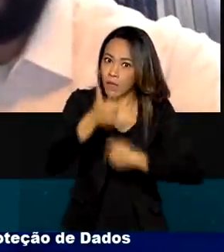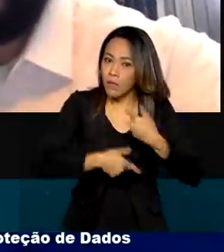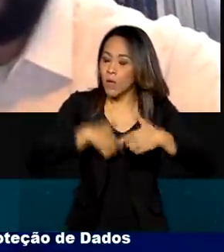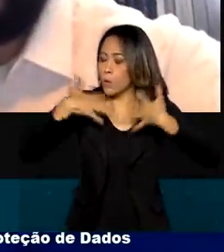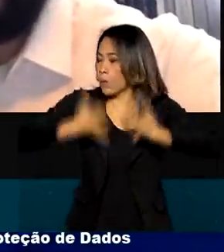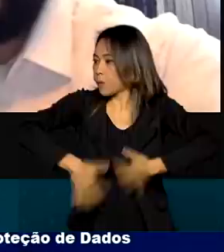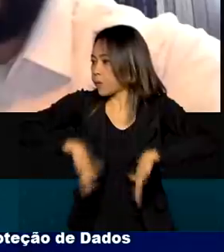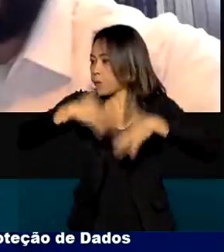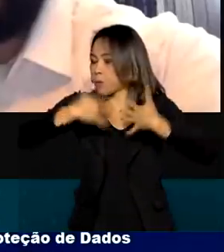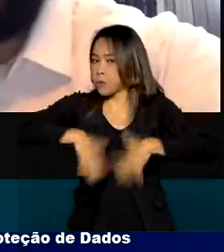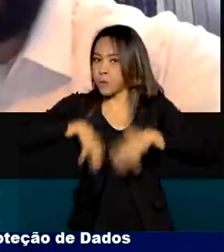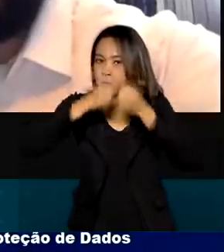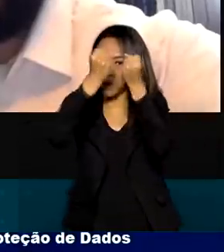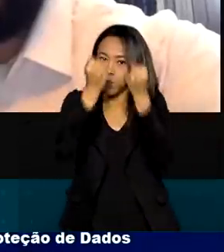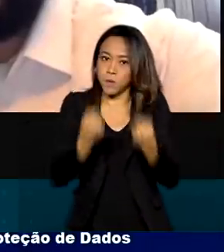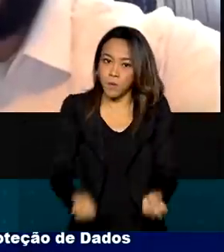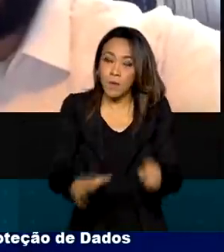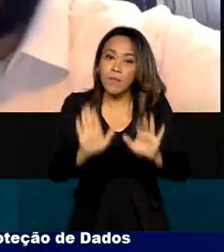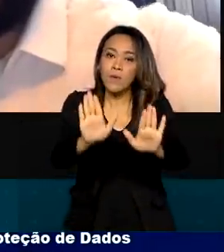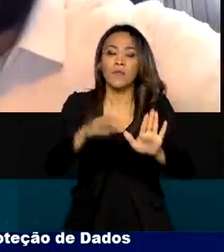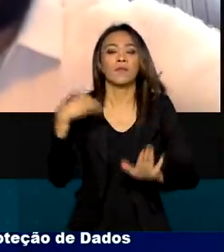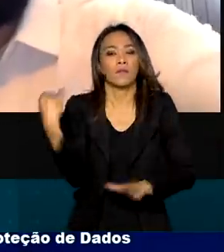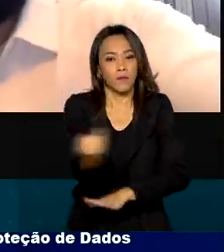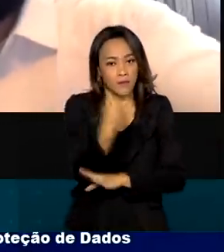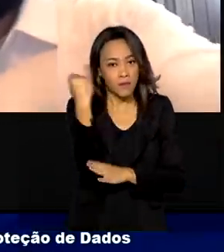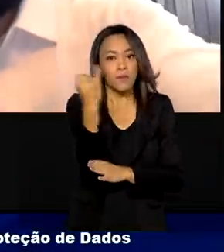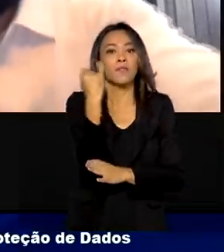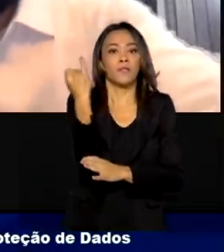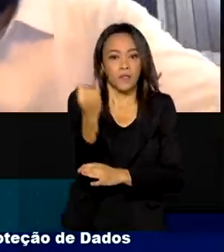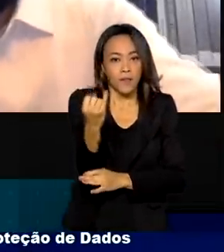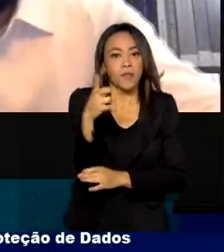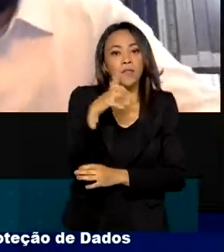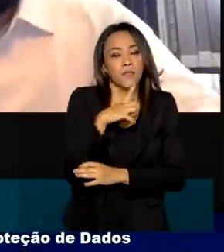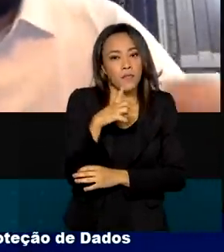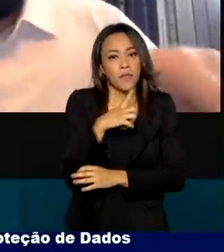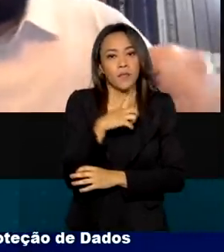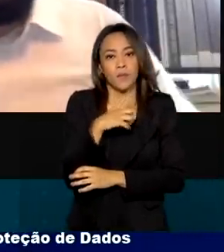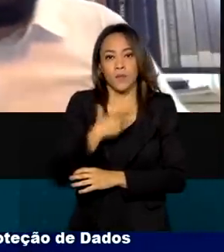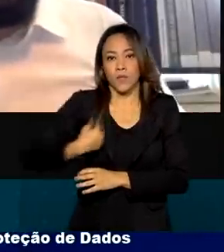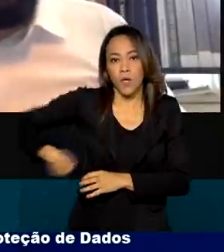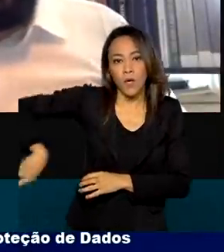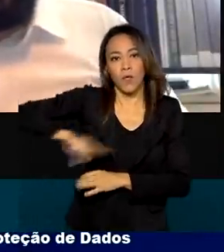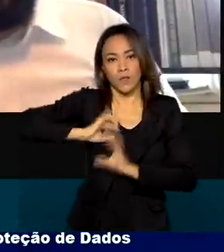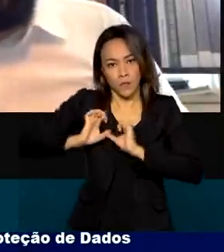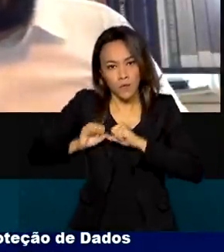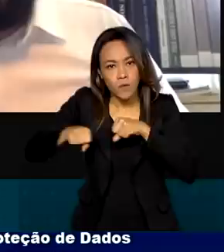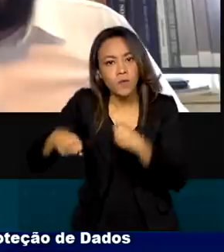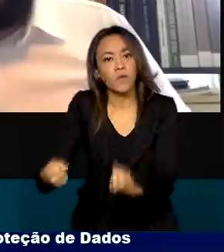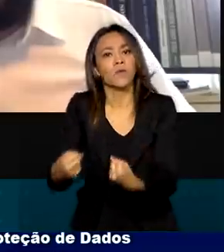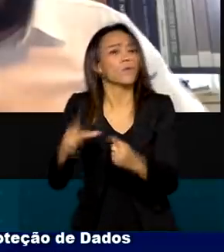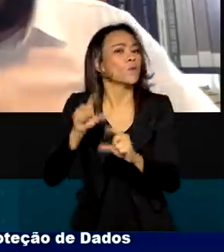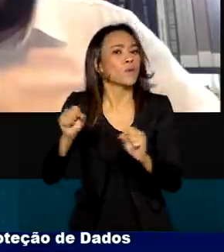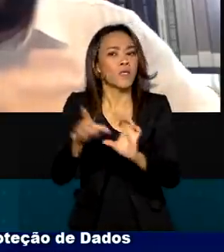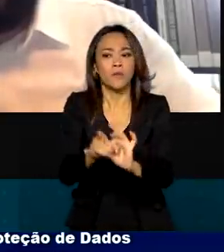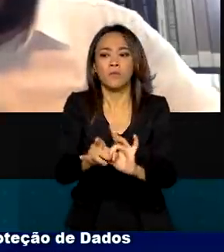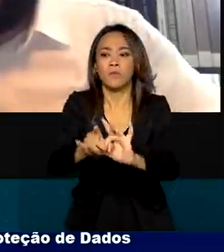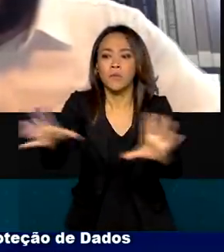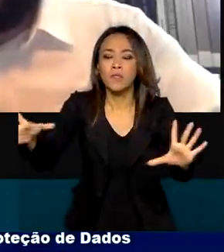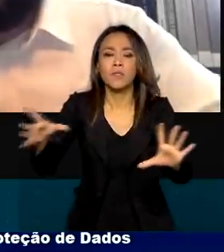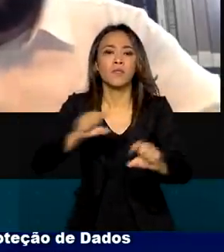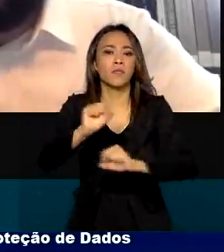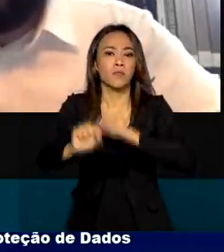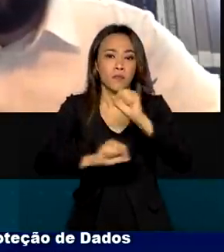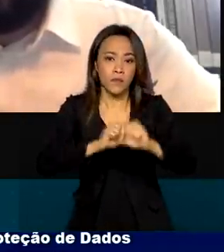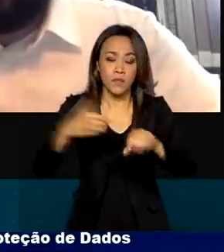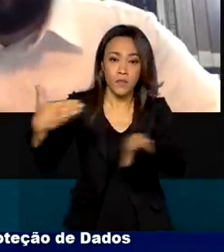grande, mas é fundamental que nós tenhamos toda a dedicação em ter a privacidade no desenho das